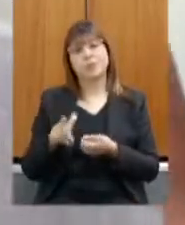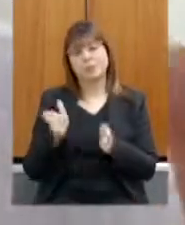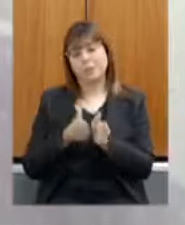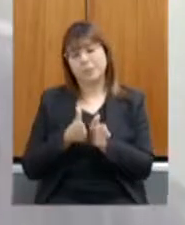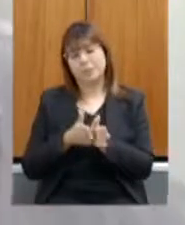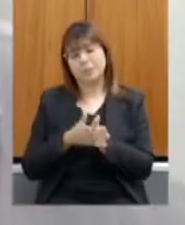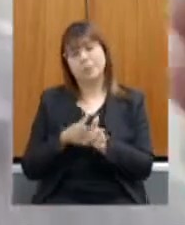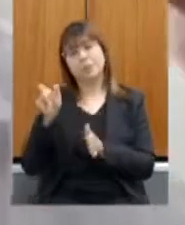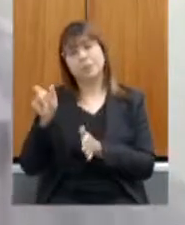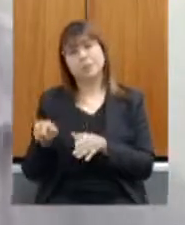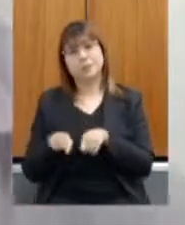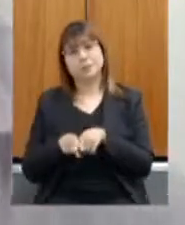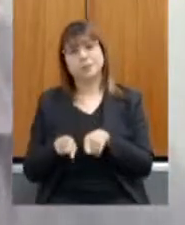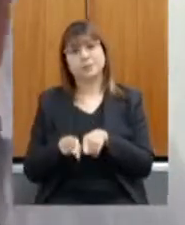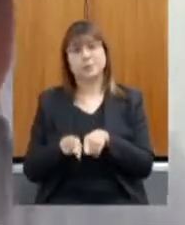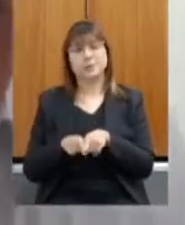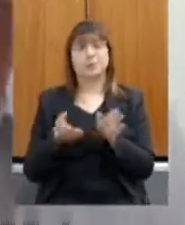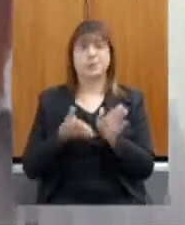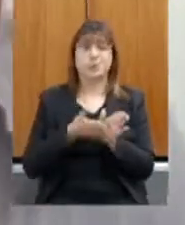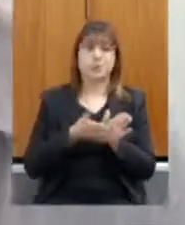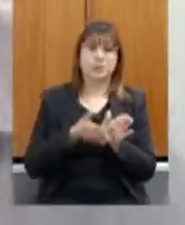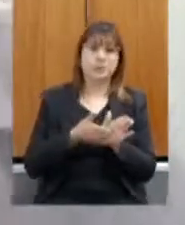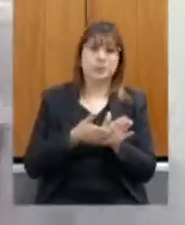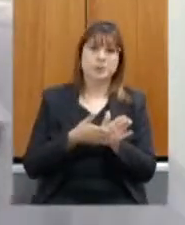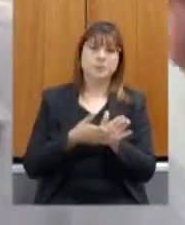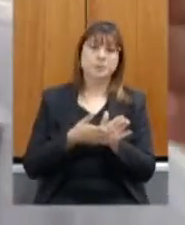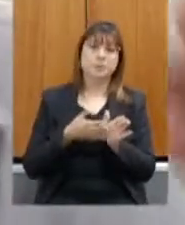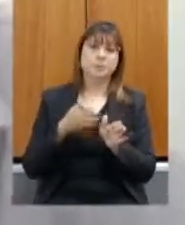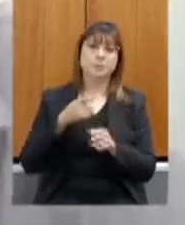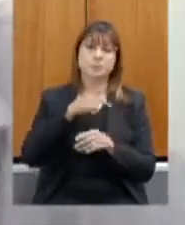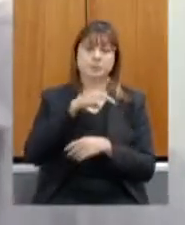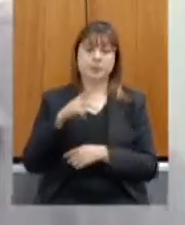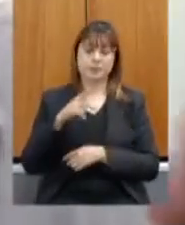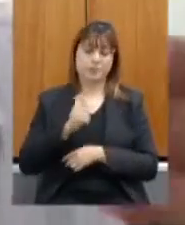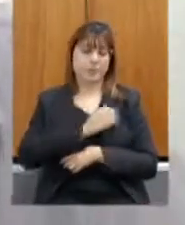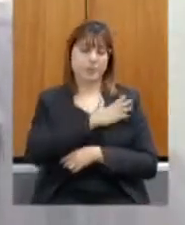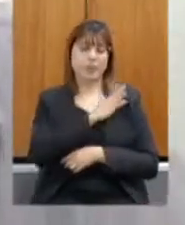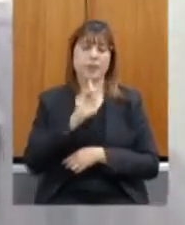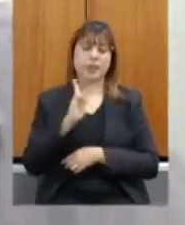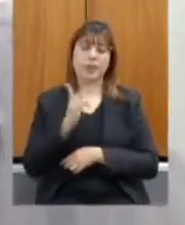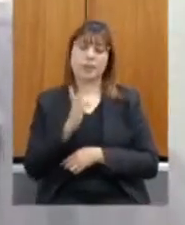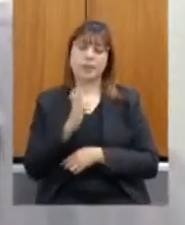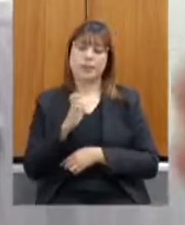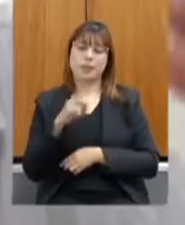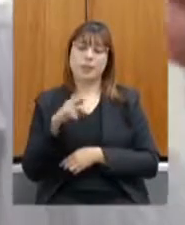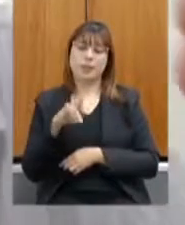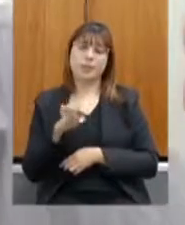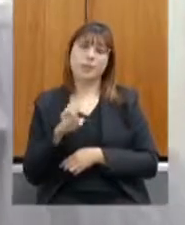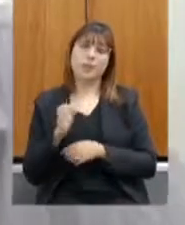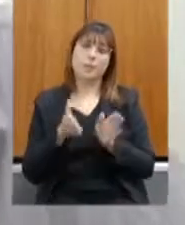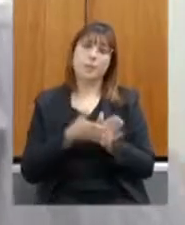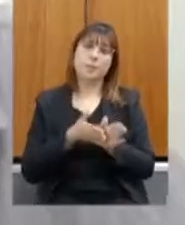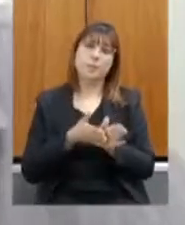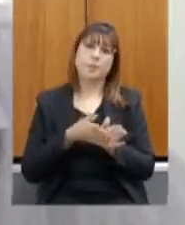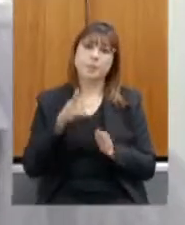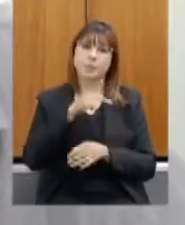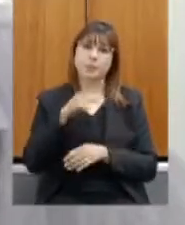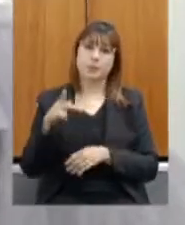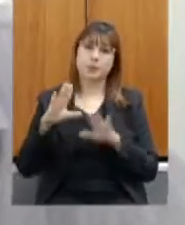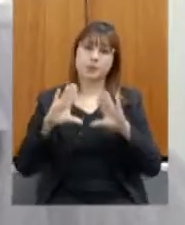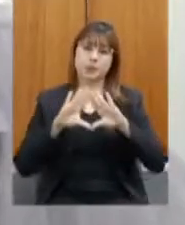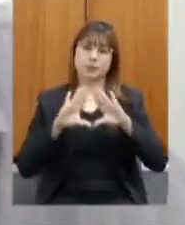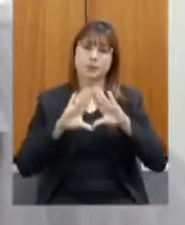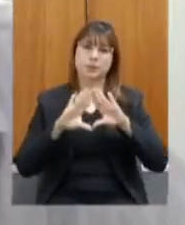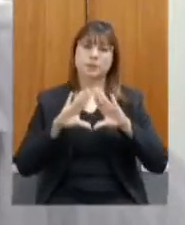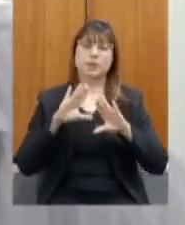parabenizar o presidente Coronel Henrique quero parabenizar aqui o nosso presidente da Assembleia